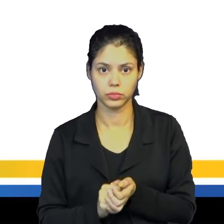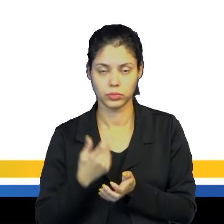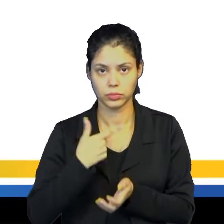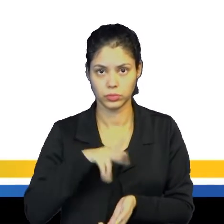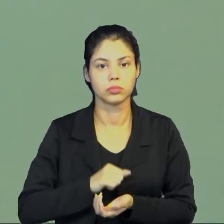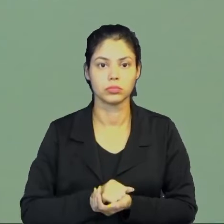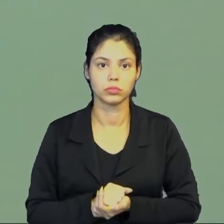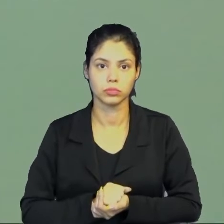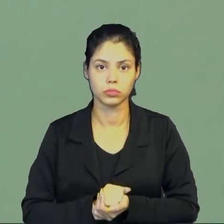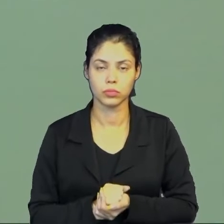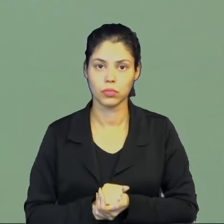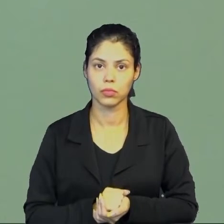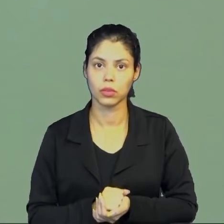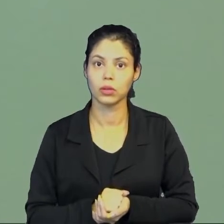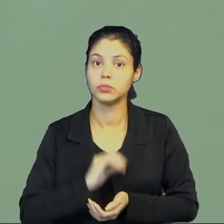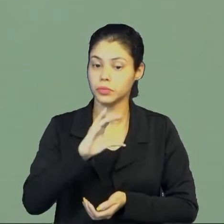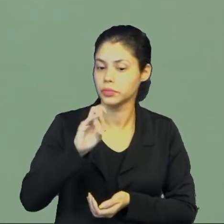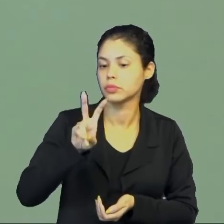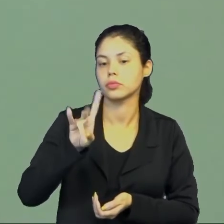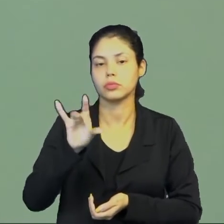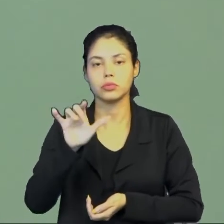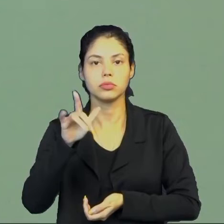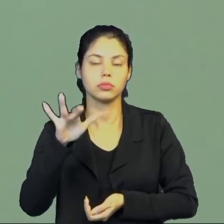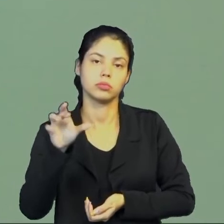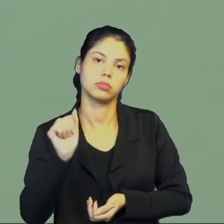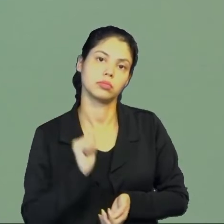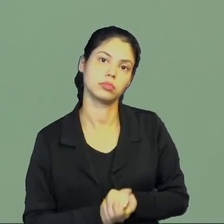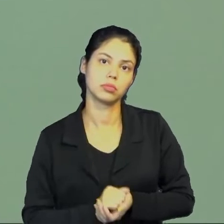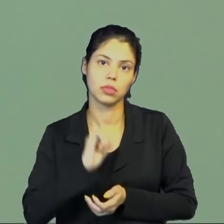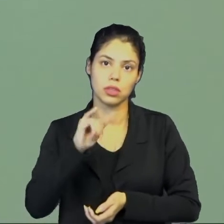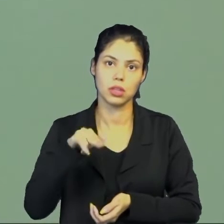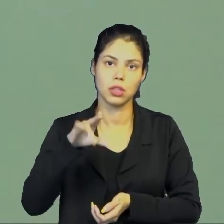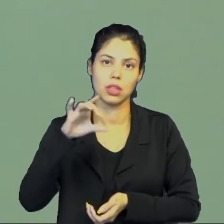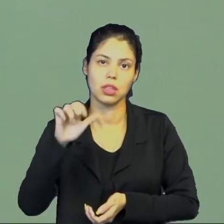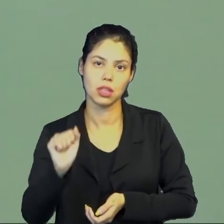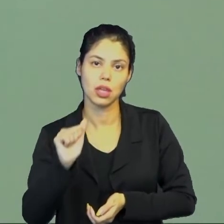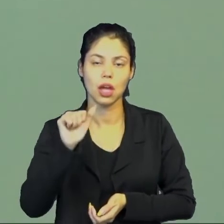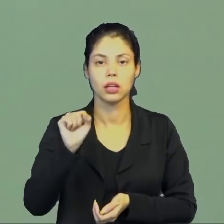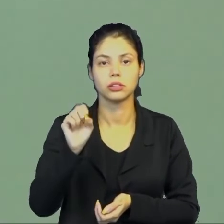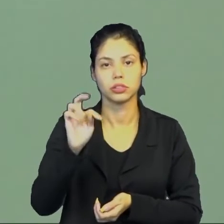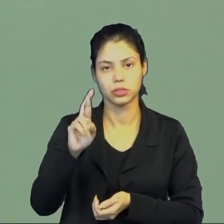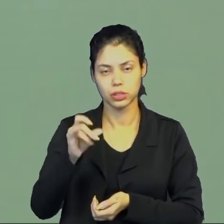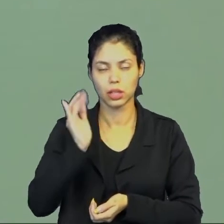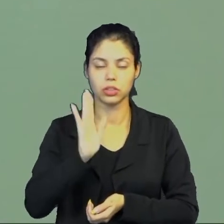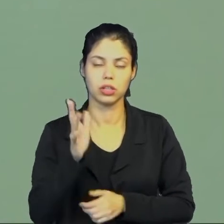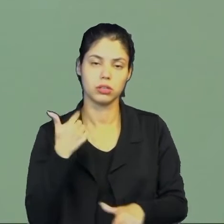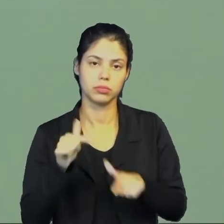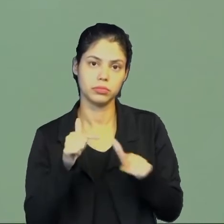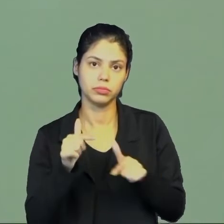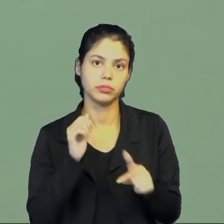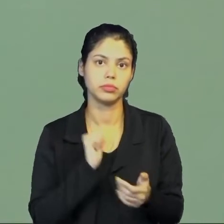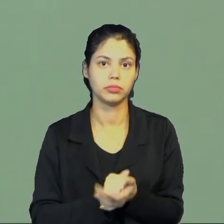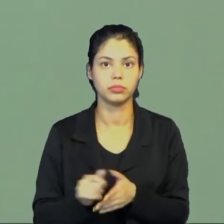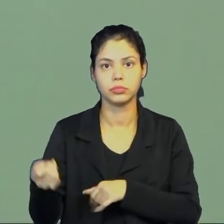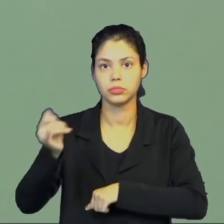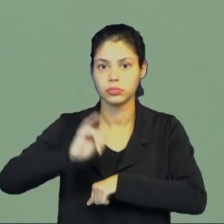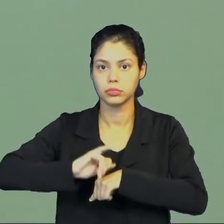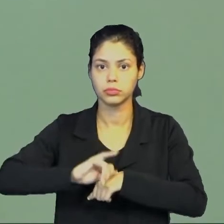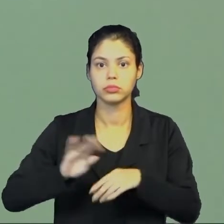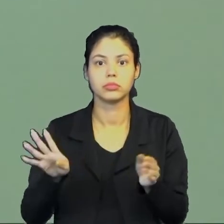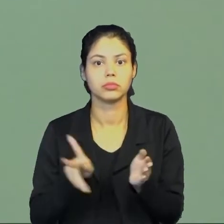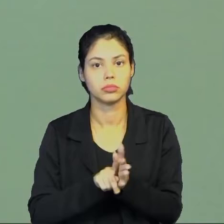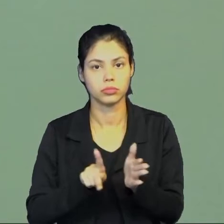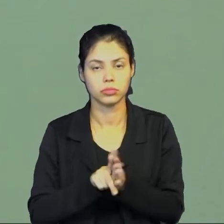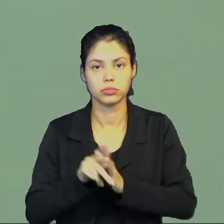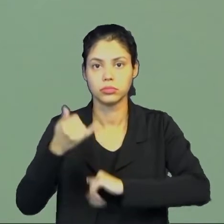Portugal. As civilizações ali, incas, as civilizações astecas já trabalhavam, né, com esses metais pociosos,